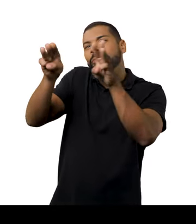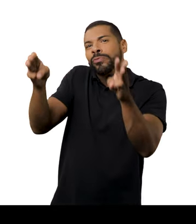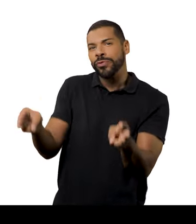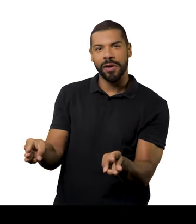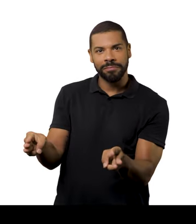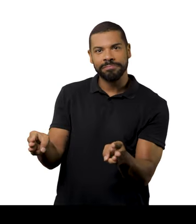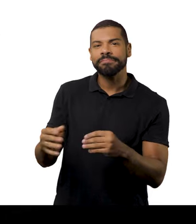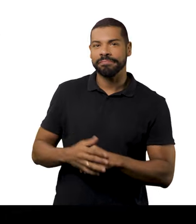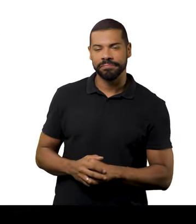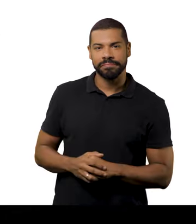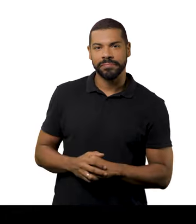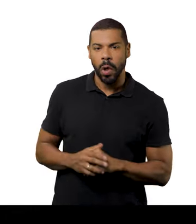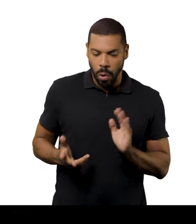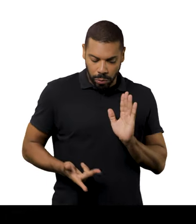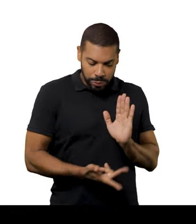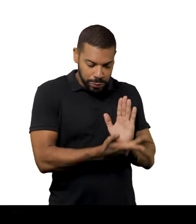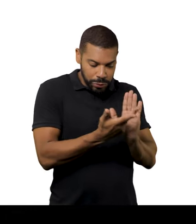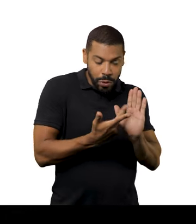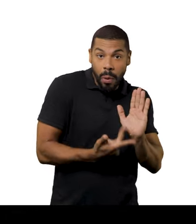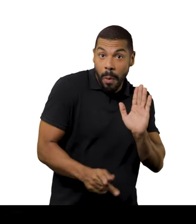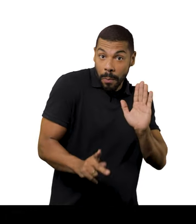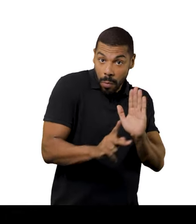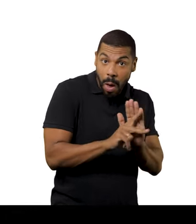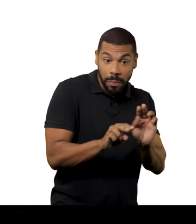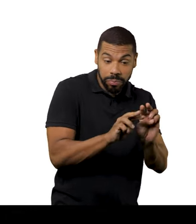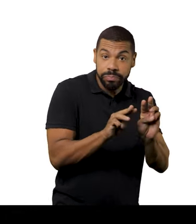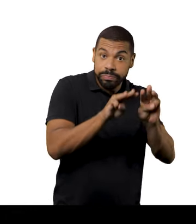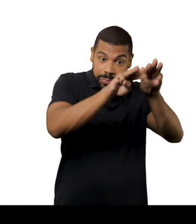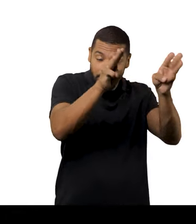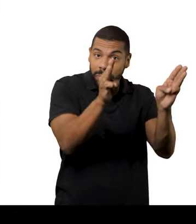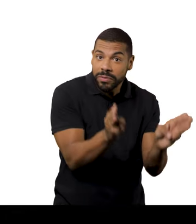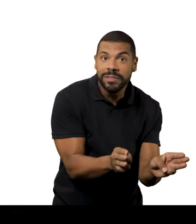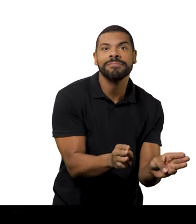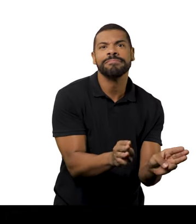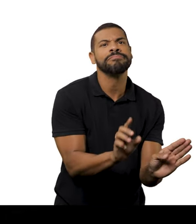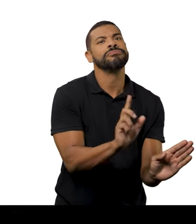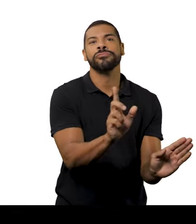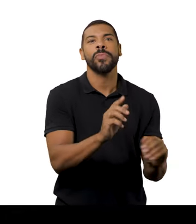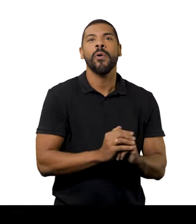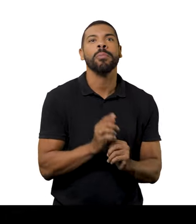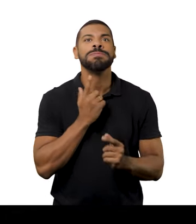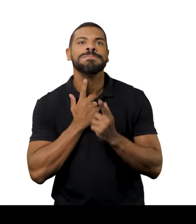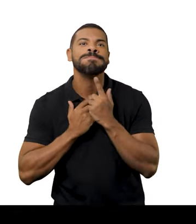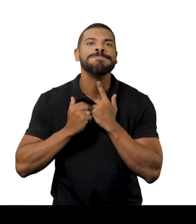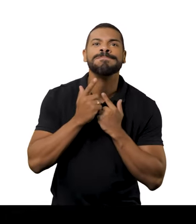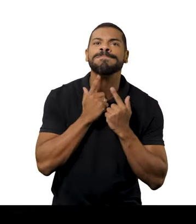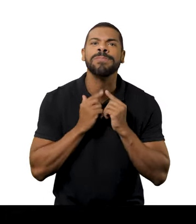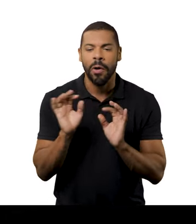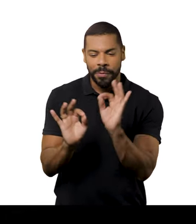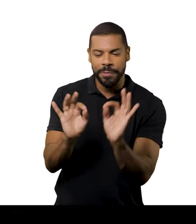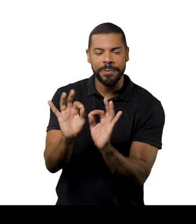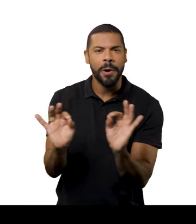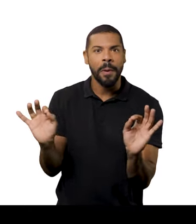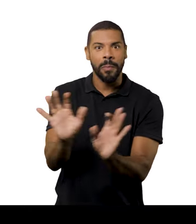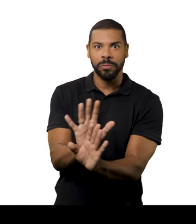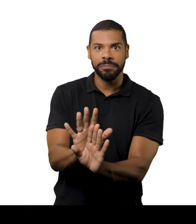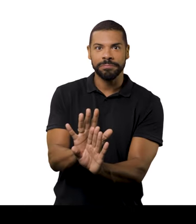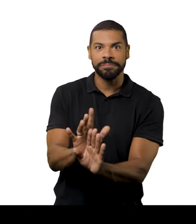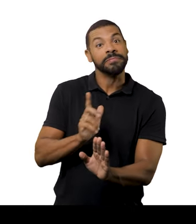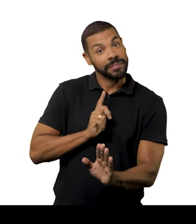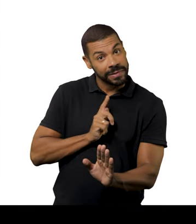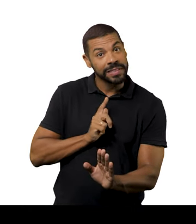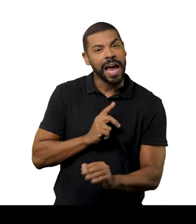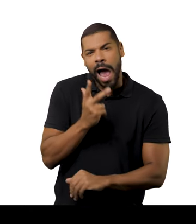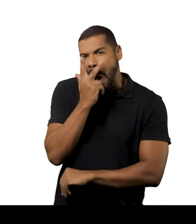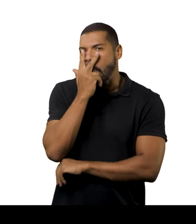que ele não é um trabalho que eu... Não é porque eu fiz para o museu que eu fiz com mais vontade, eu